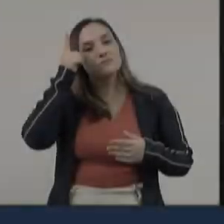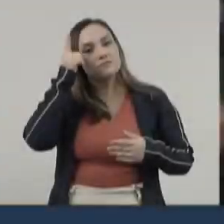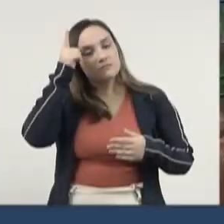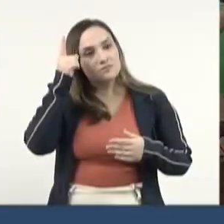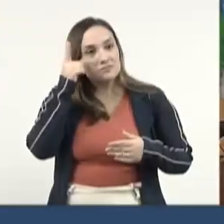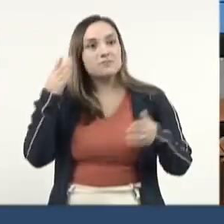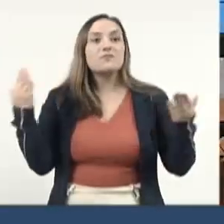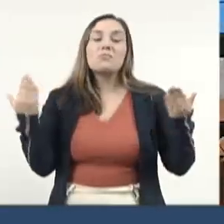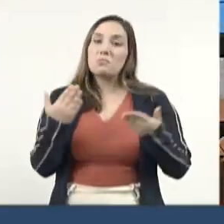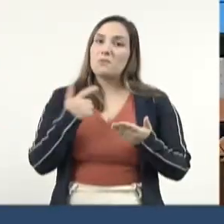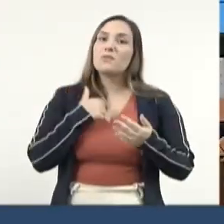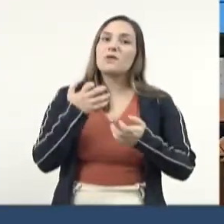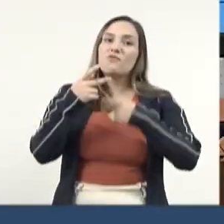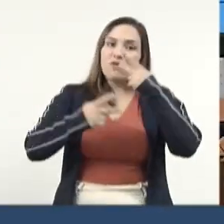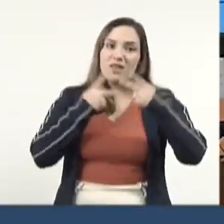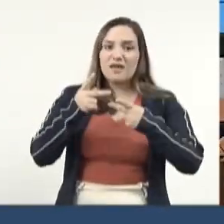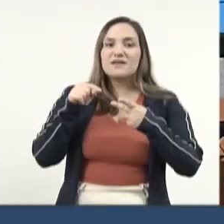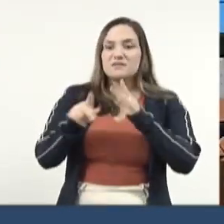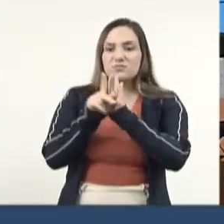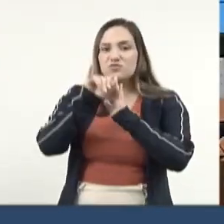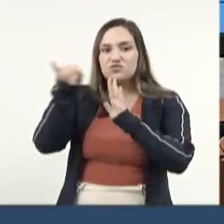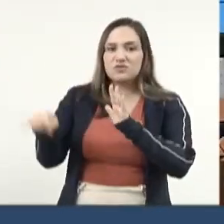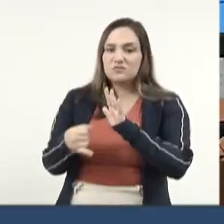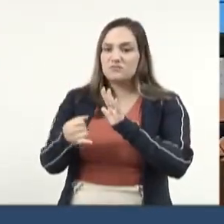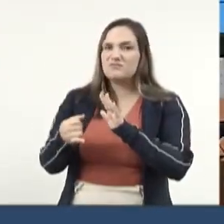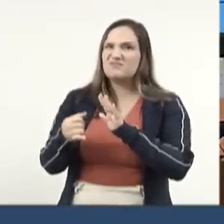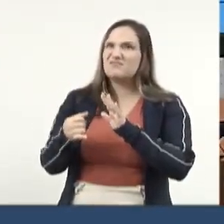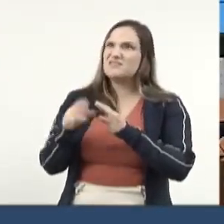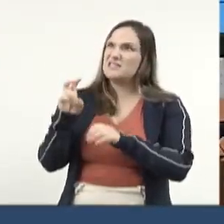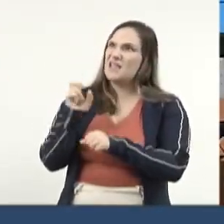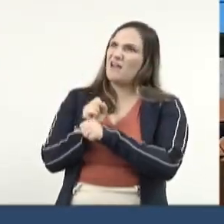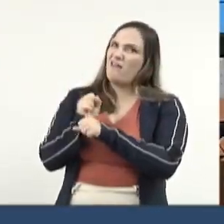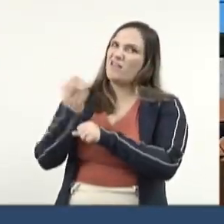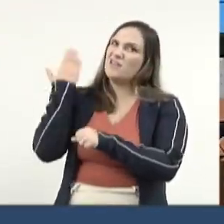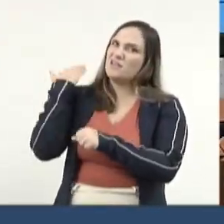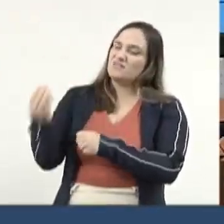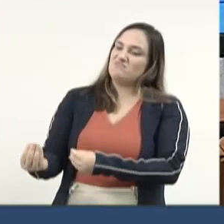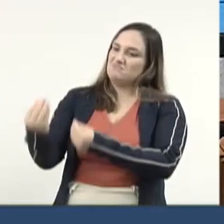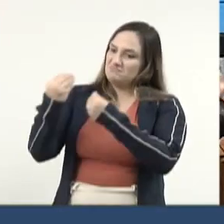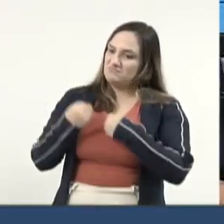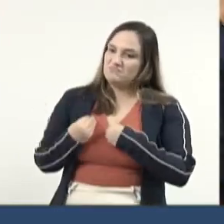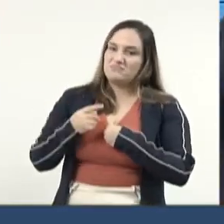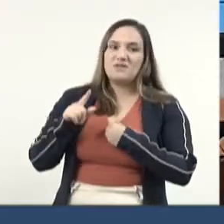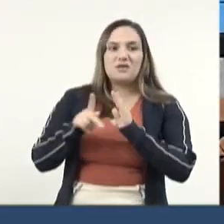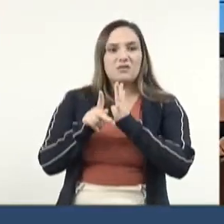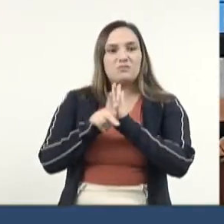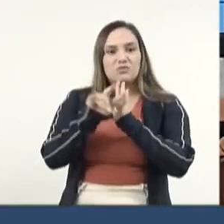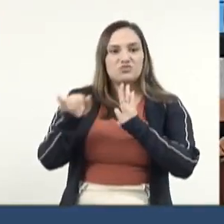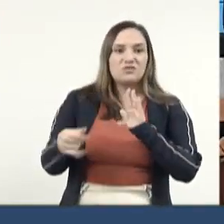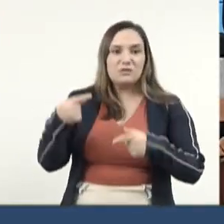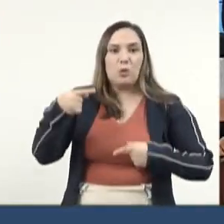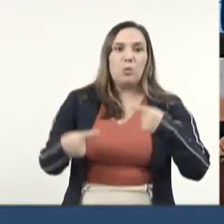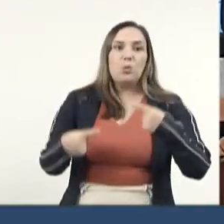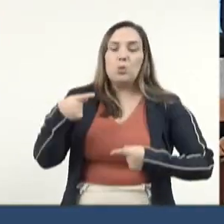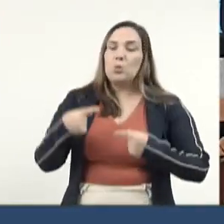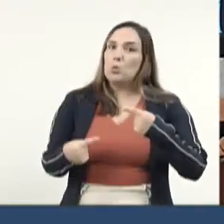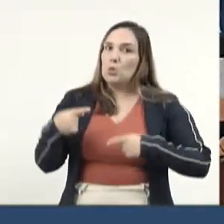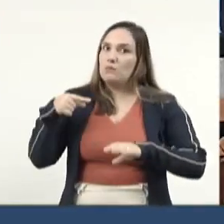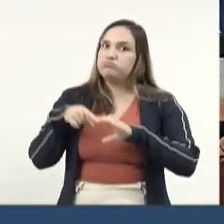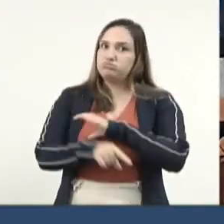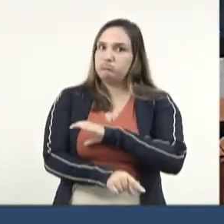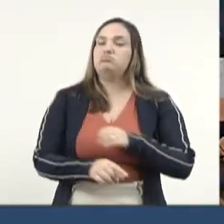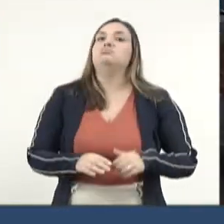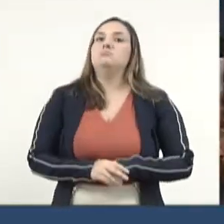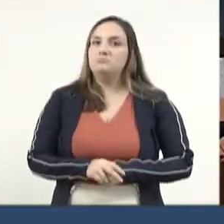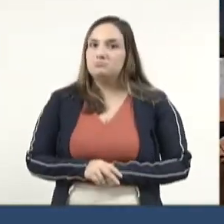Senhor presidente, quando esse projeto chegou há cinco anos nesta casa, foi um projeto polêmico, uma discussão bastante avançada,